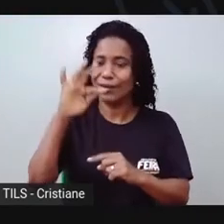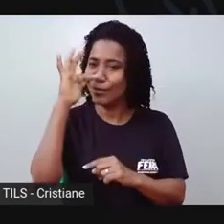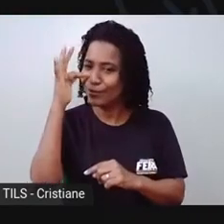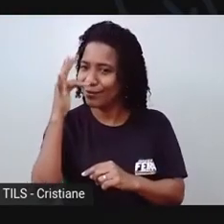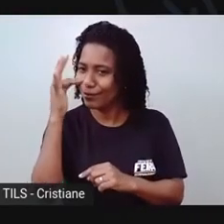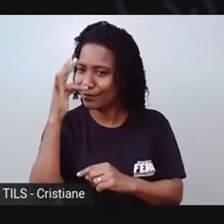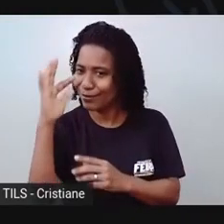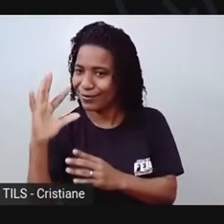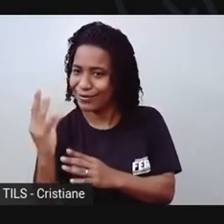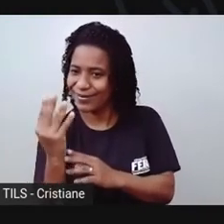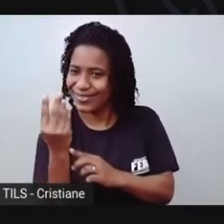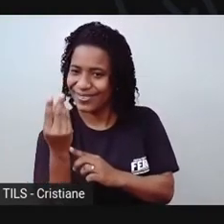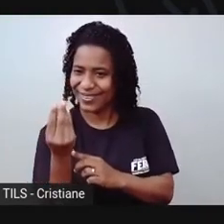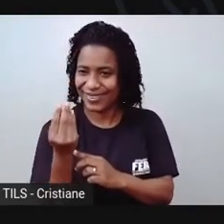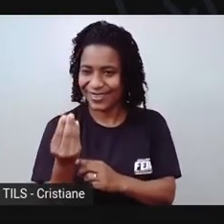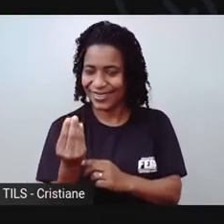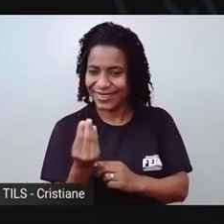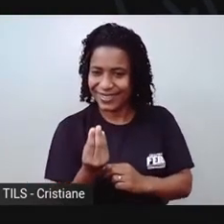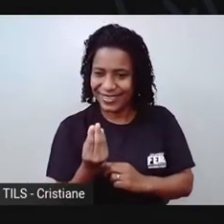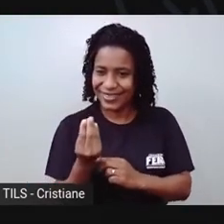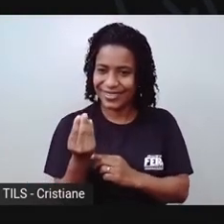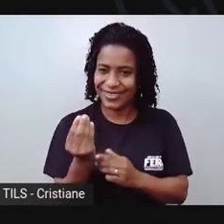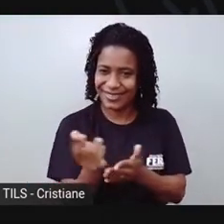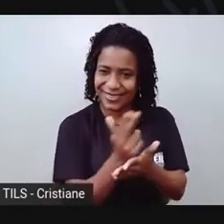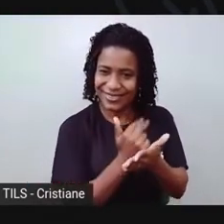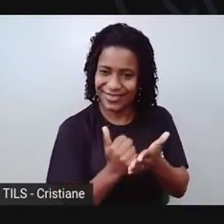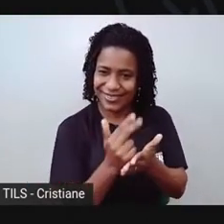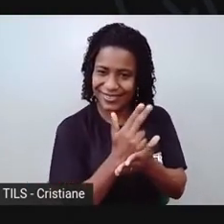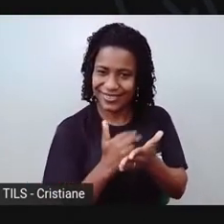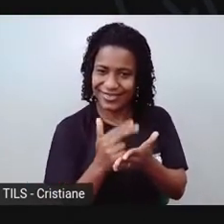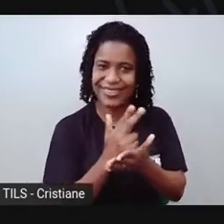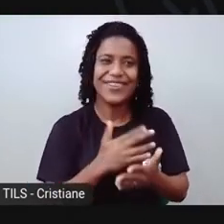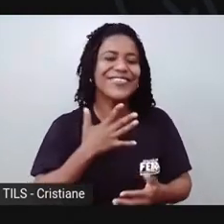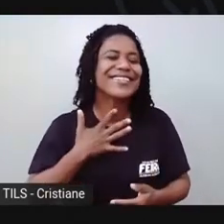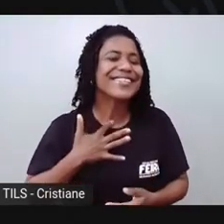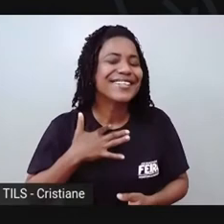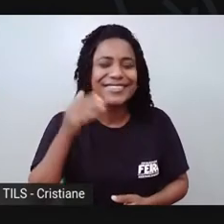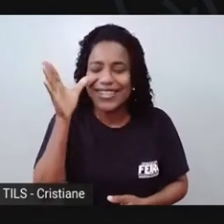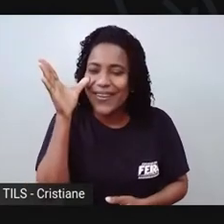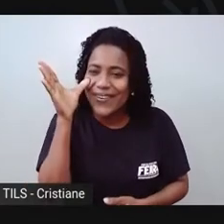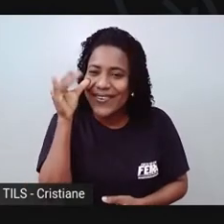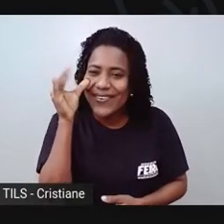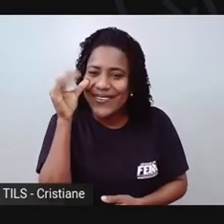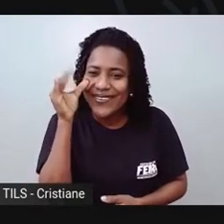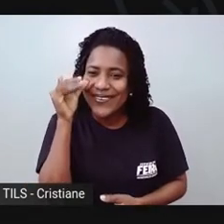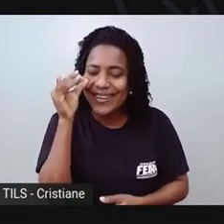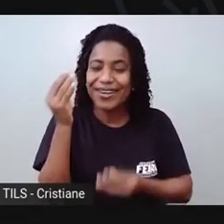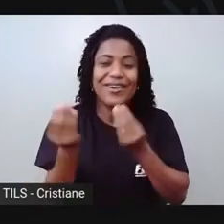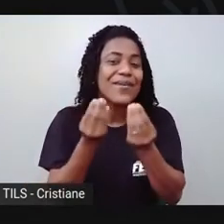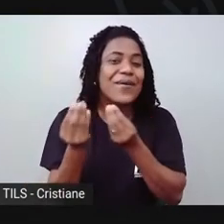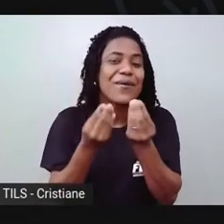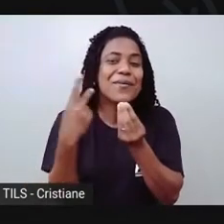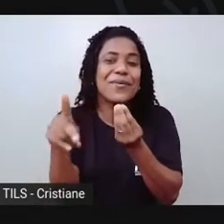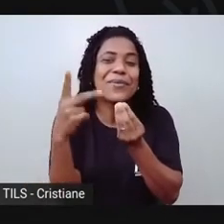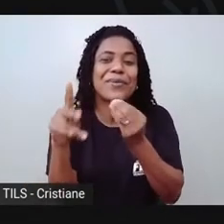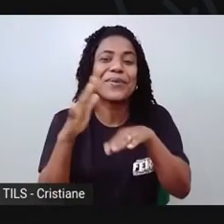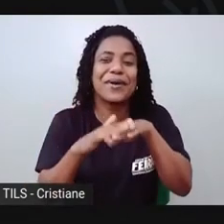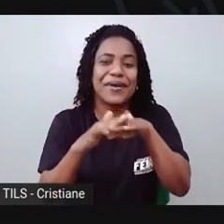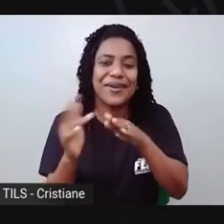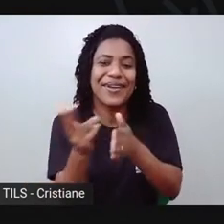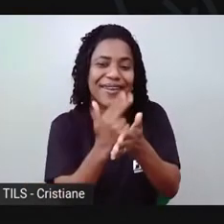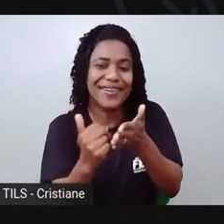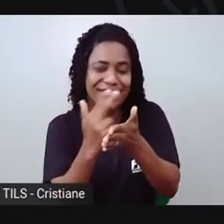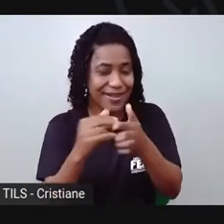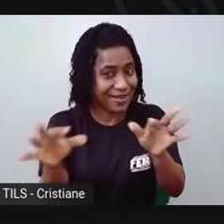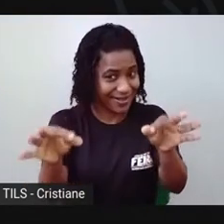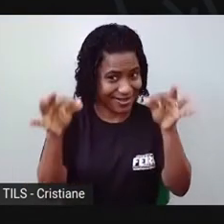desenho bem caprichado! Eu estou morrendo de curiosidade para saber como ficou o desenho de vocês! Vocês me mostram?